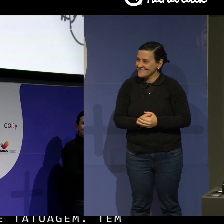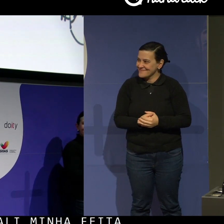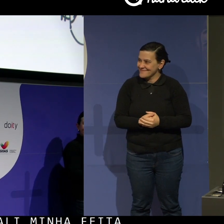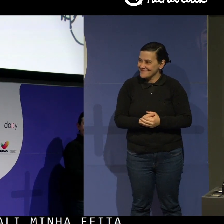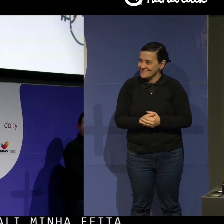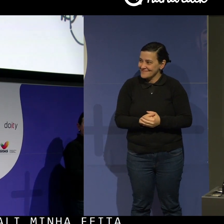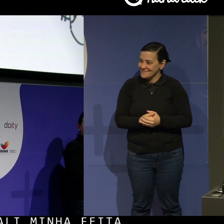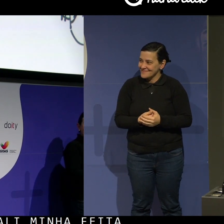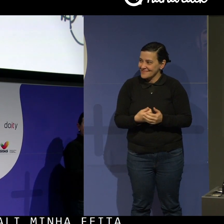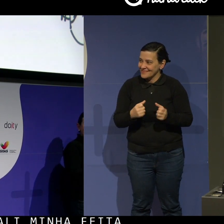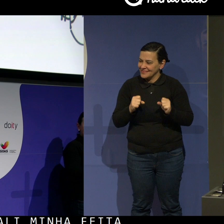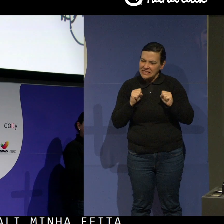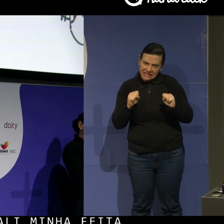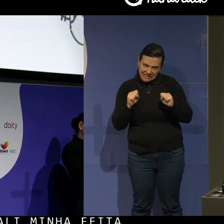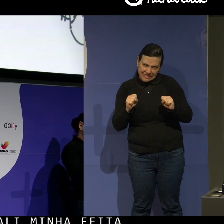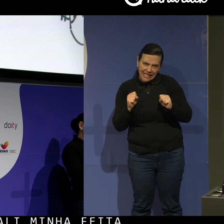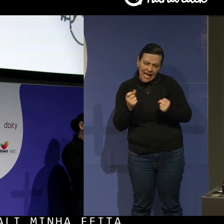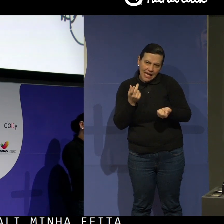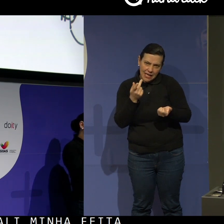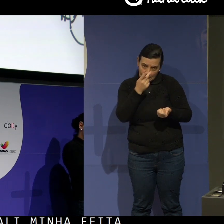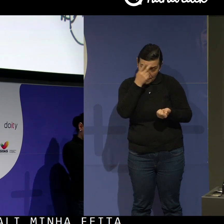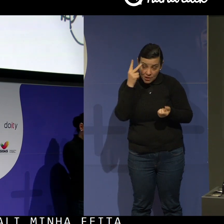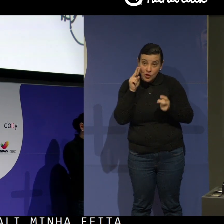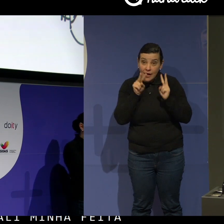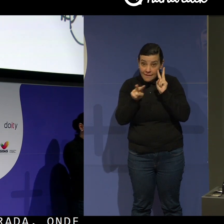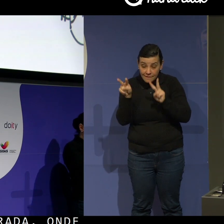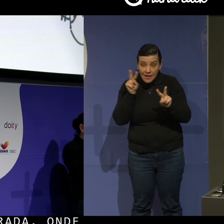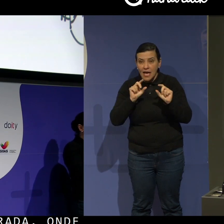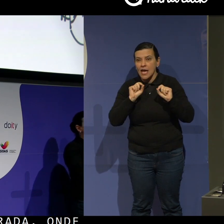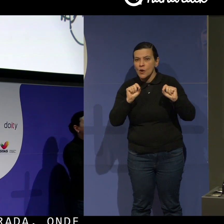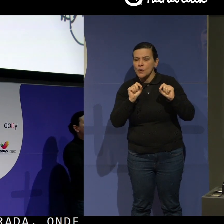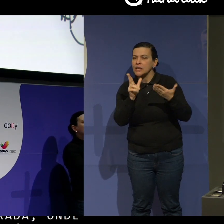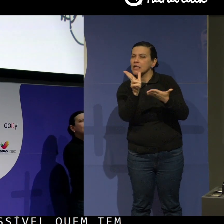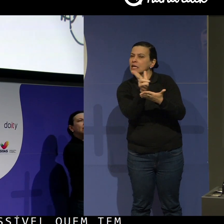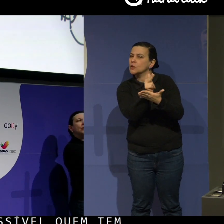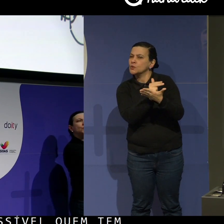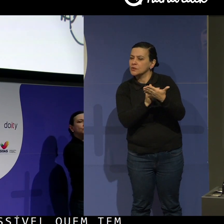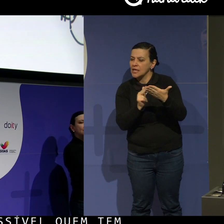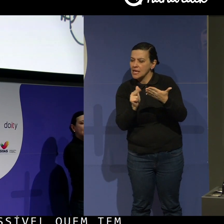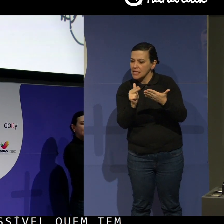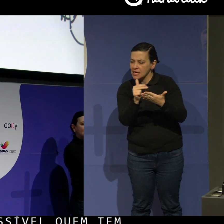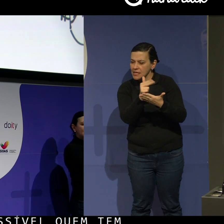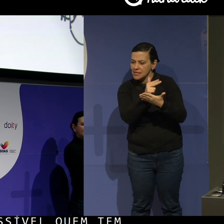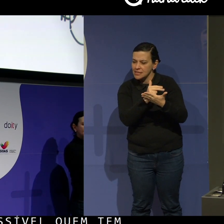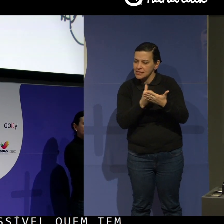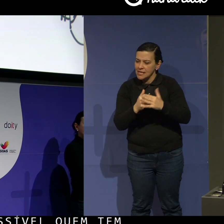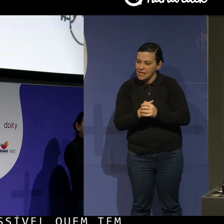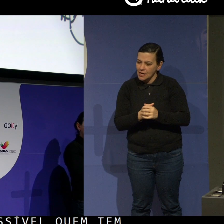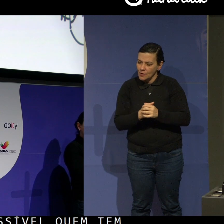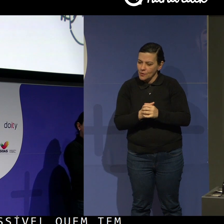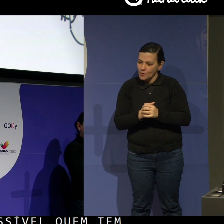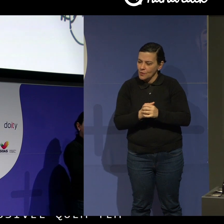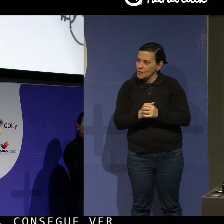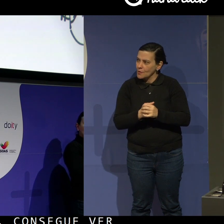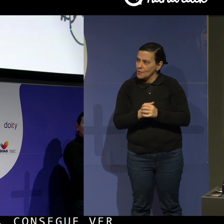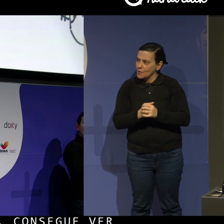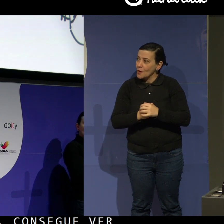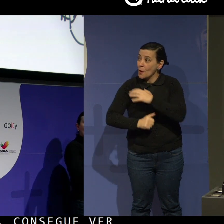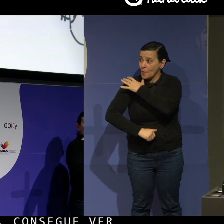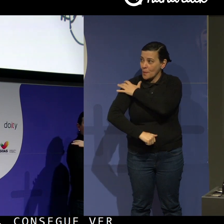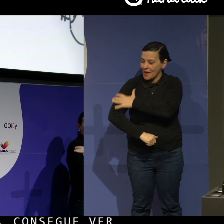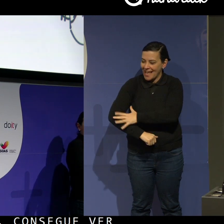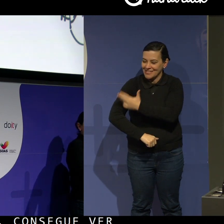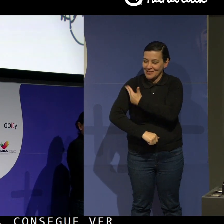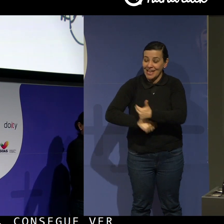é possível, quem tem condição de ver, consegue ver que é meu braço tatuado e eu estou fazendo uma